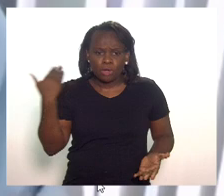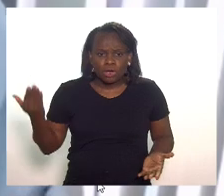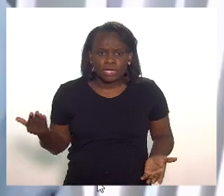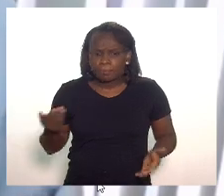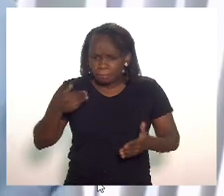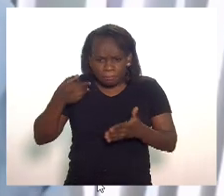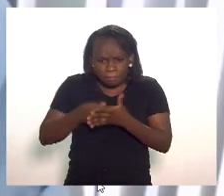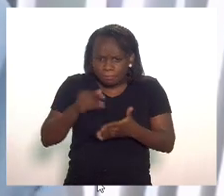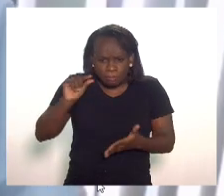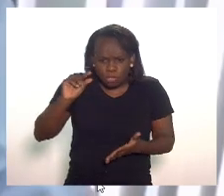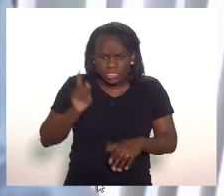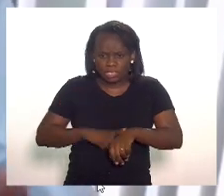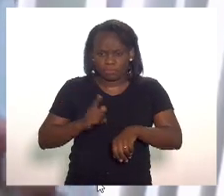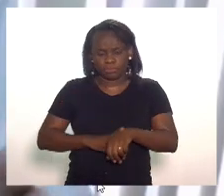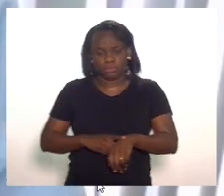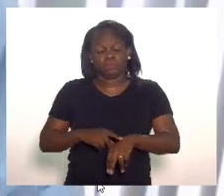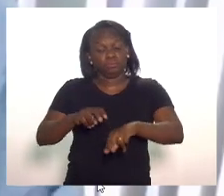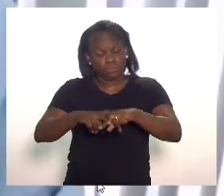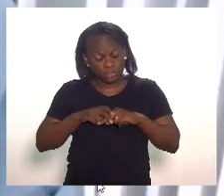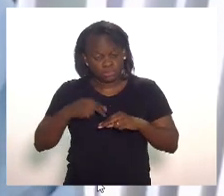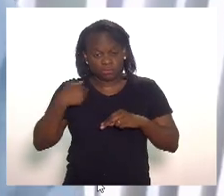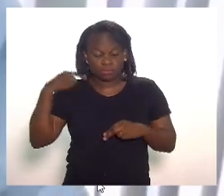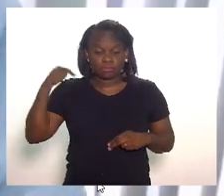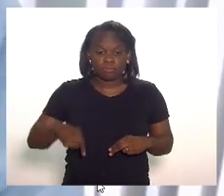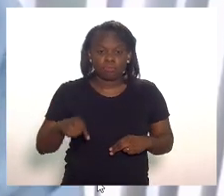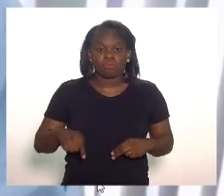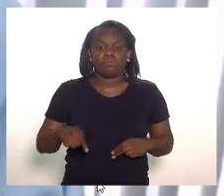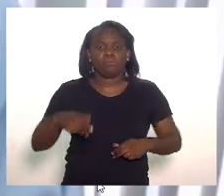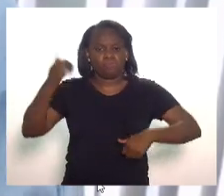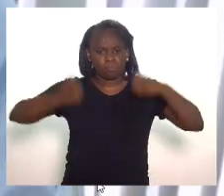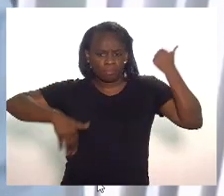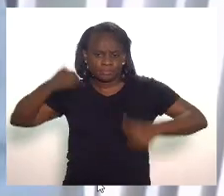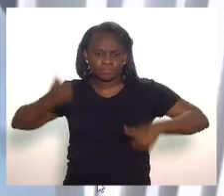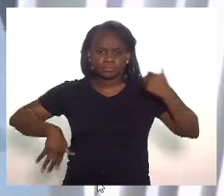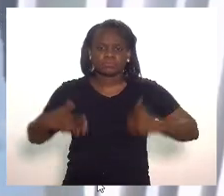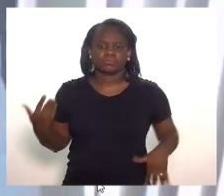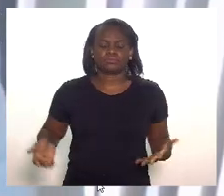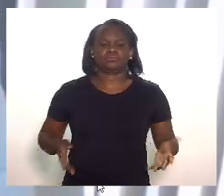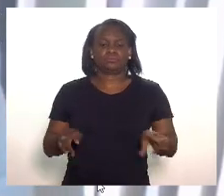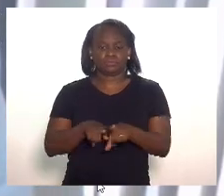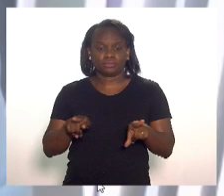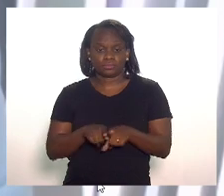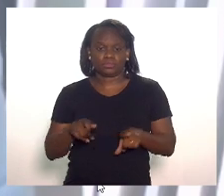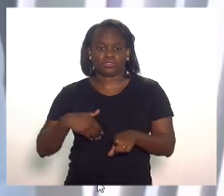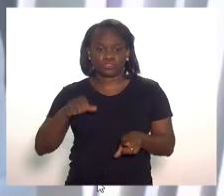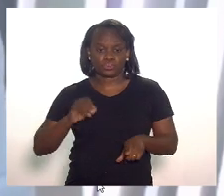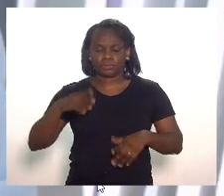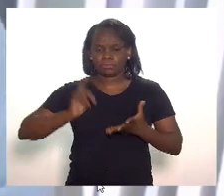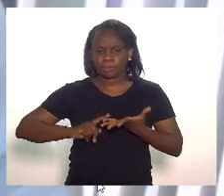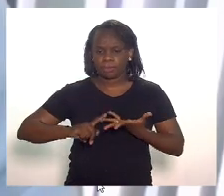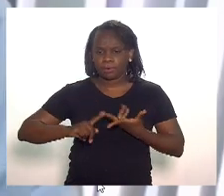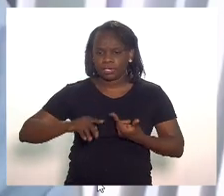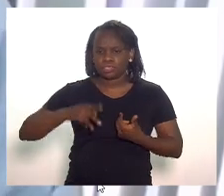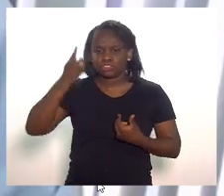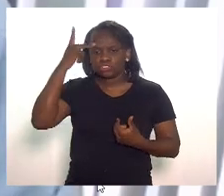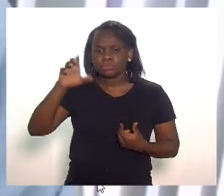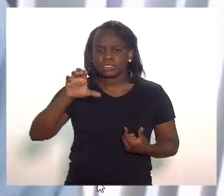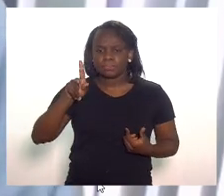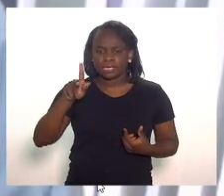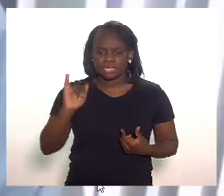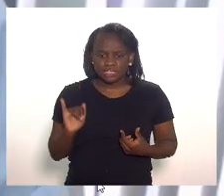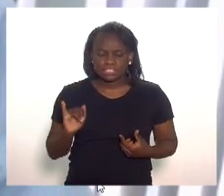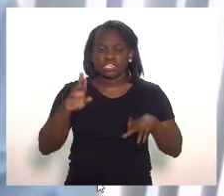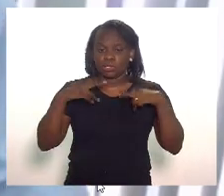em breve tempo por isso que eu estou aqui fazendo essa manifestação vou entrar em detalhes sobre a CPI a partir da